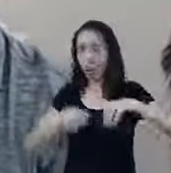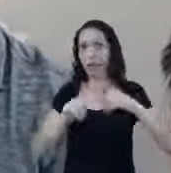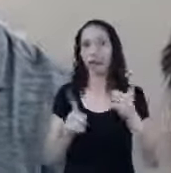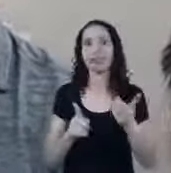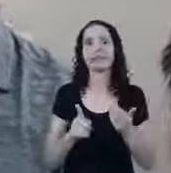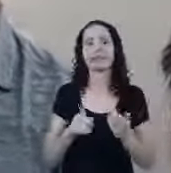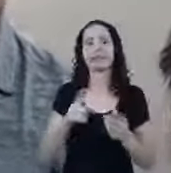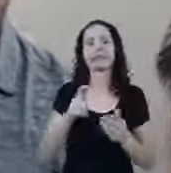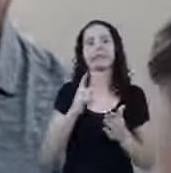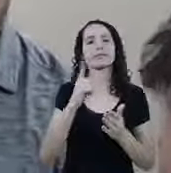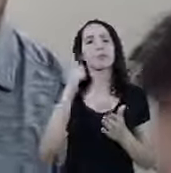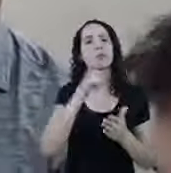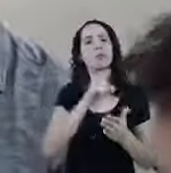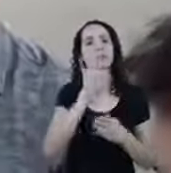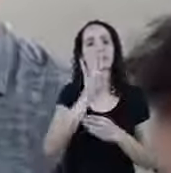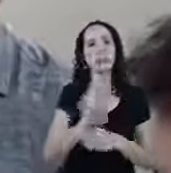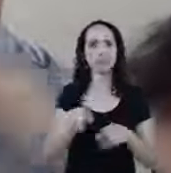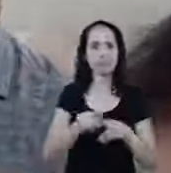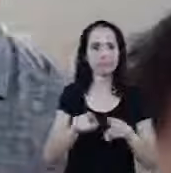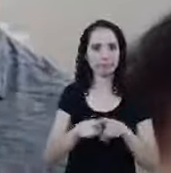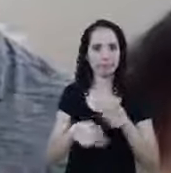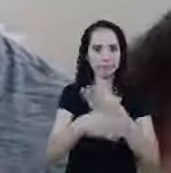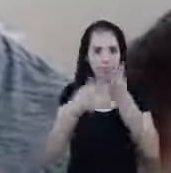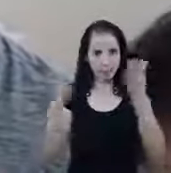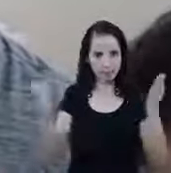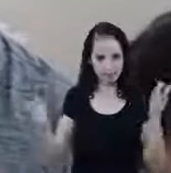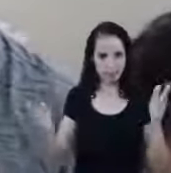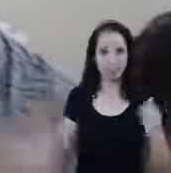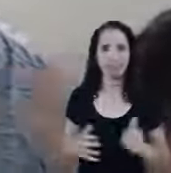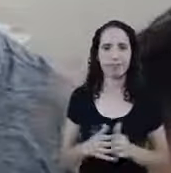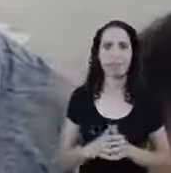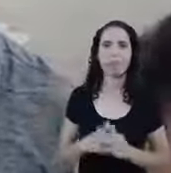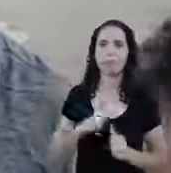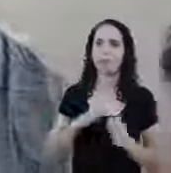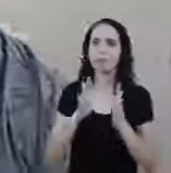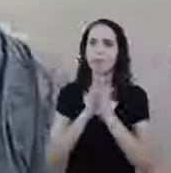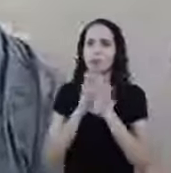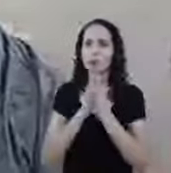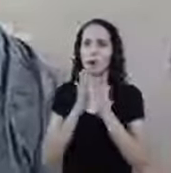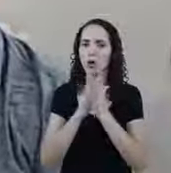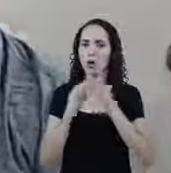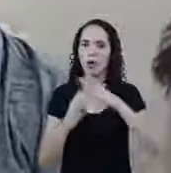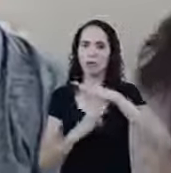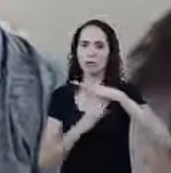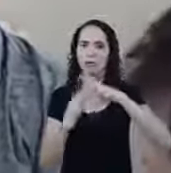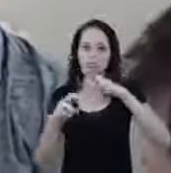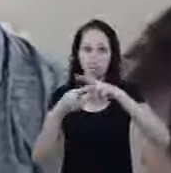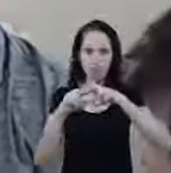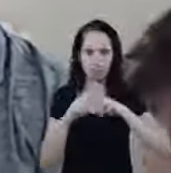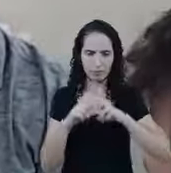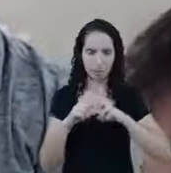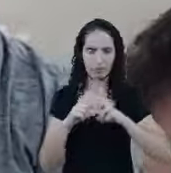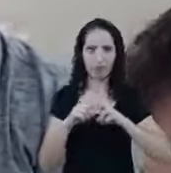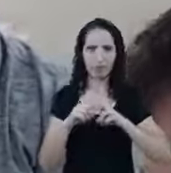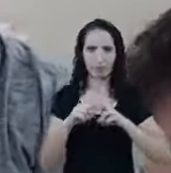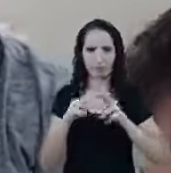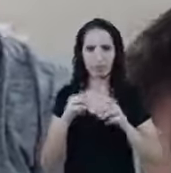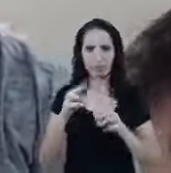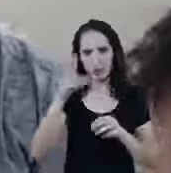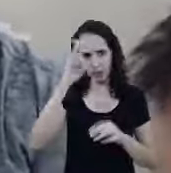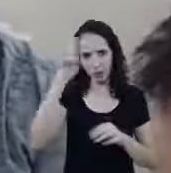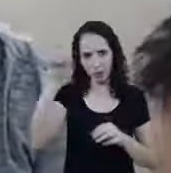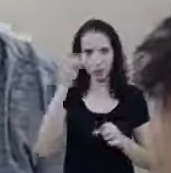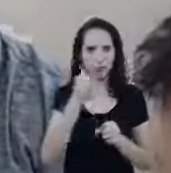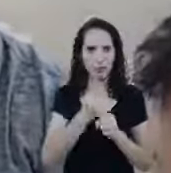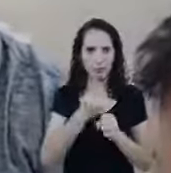Fazendo ela por partes Mas nós temos Uma compreensão clara Temos orado Pelos nossos empresários Empregadores Nesse momento